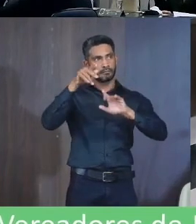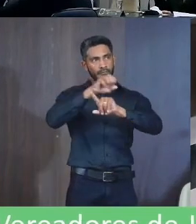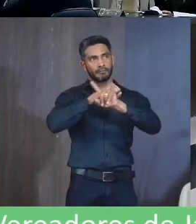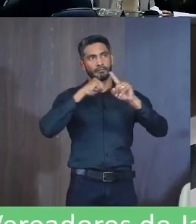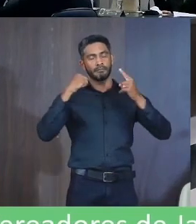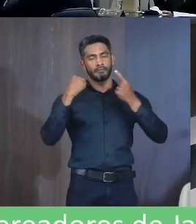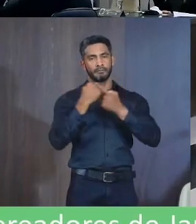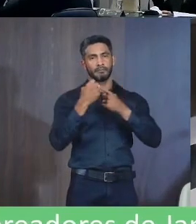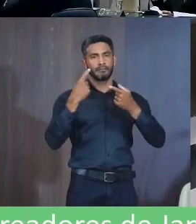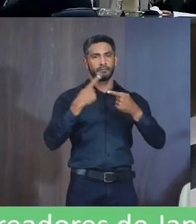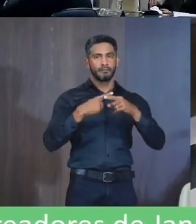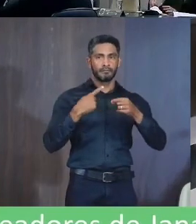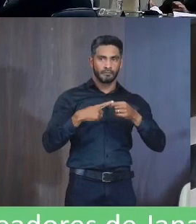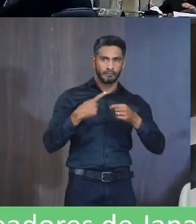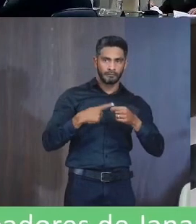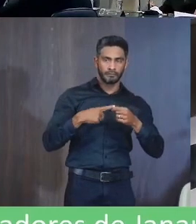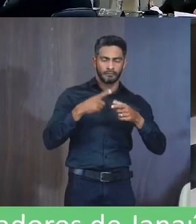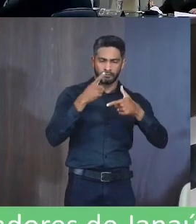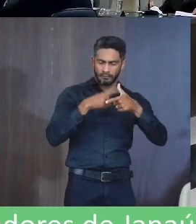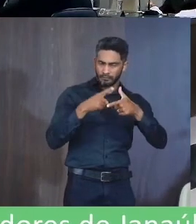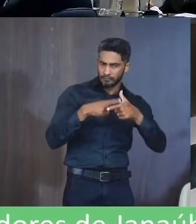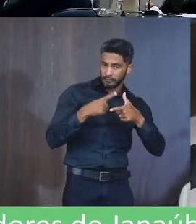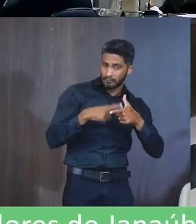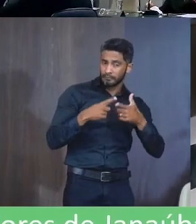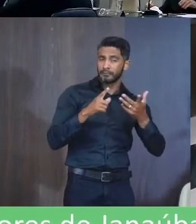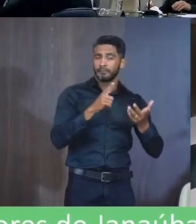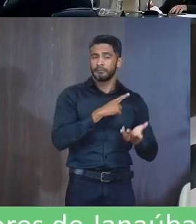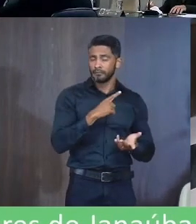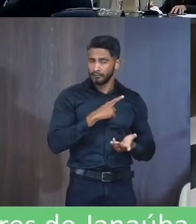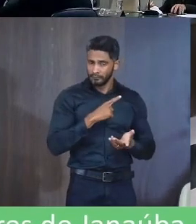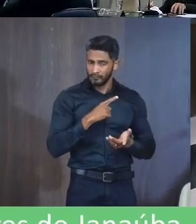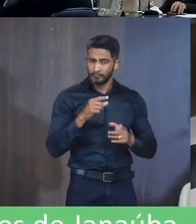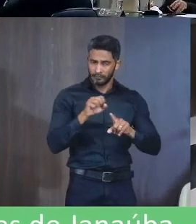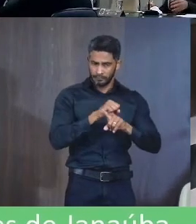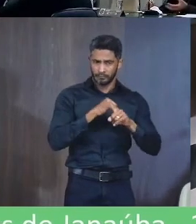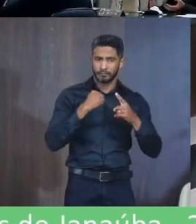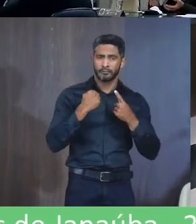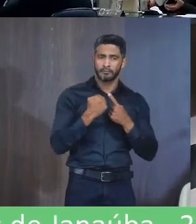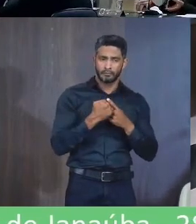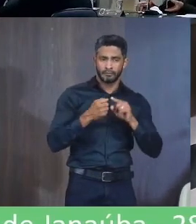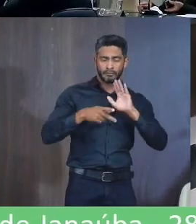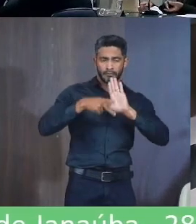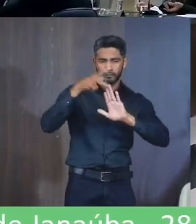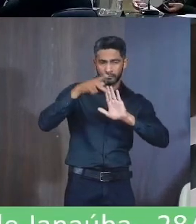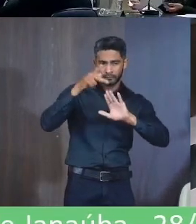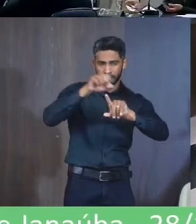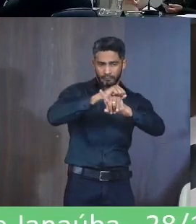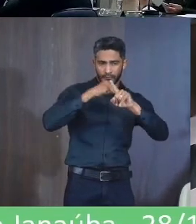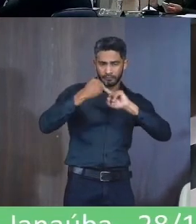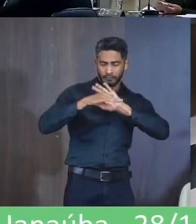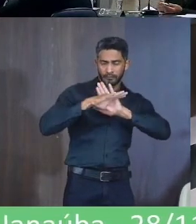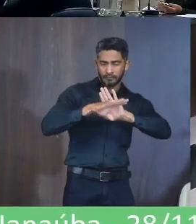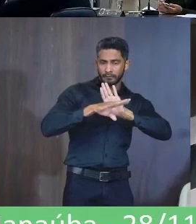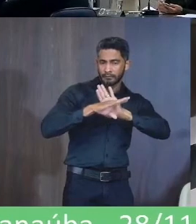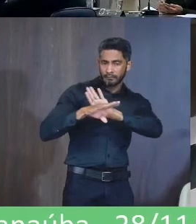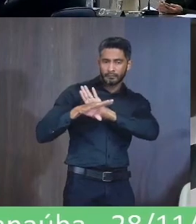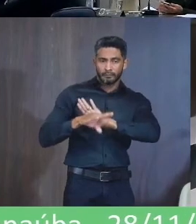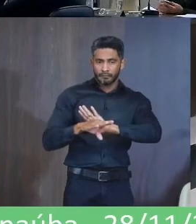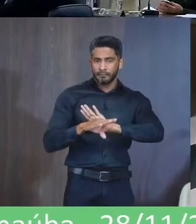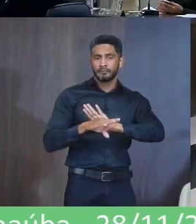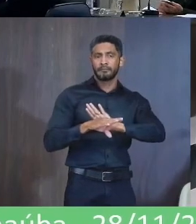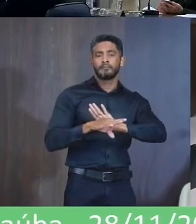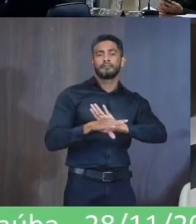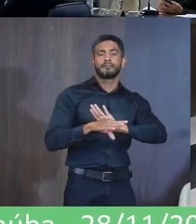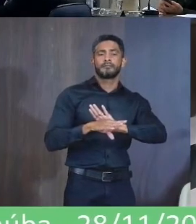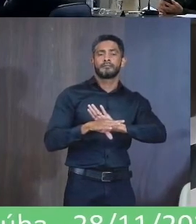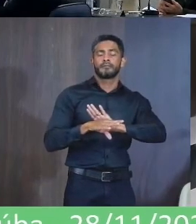Porque diante de todo problema Que existe em minha sociedade Esses projetos sociais Eles ajudam muito Nessa